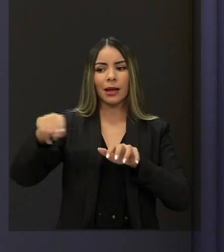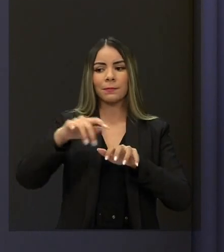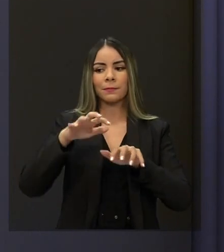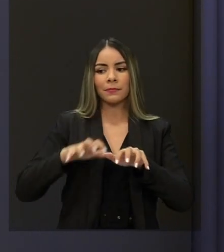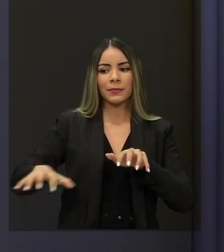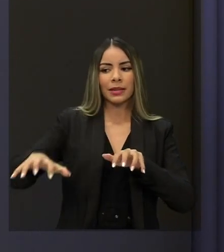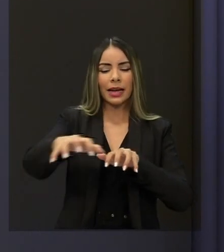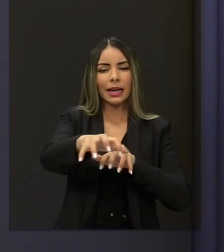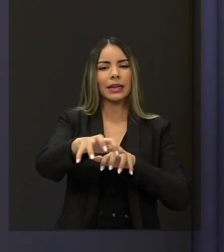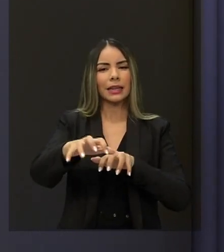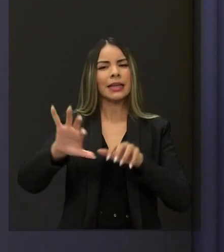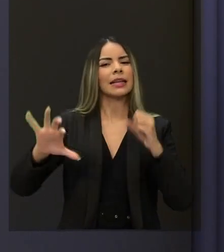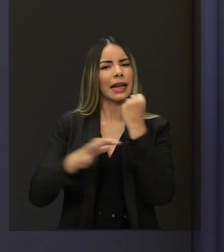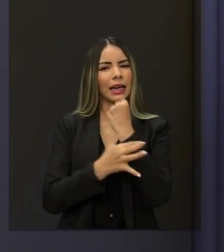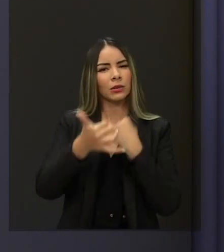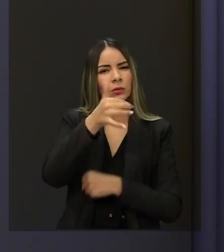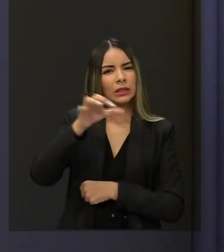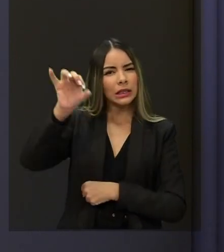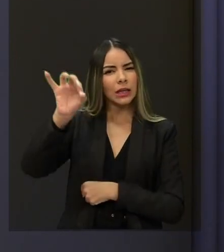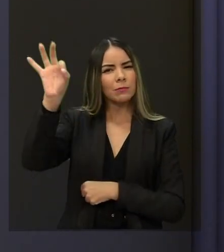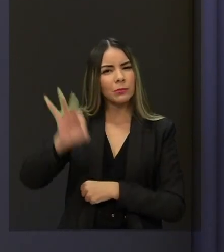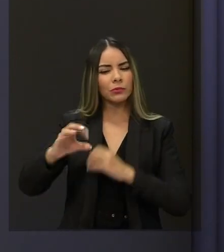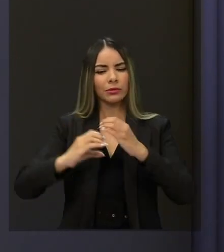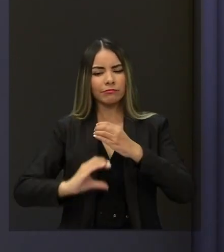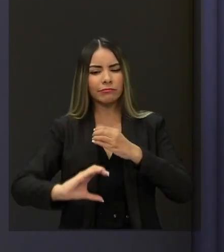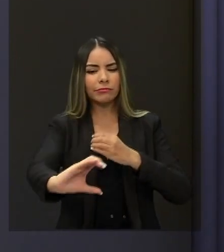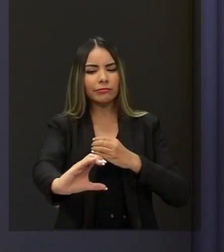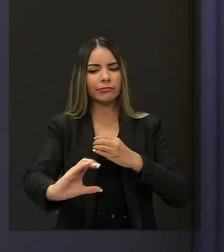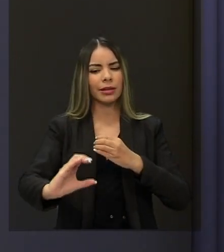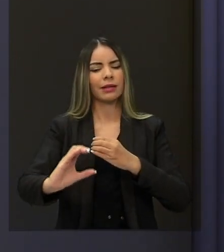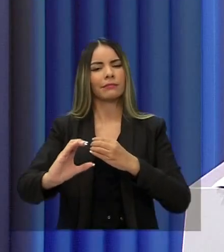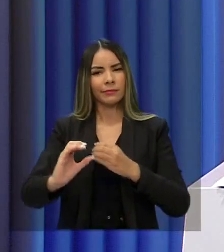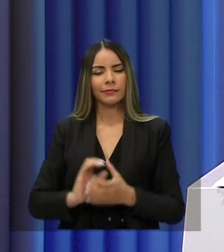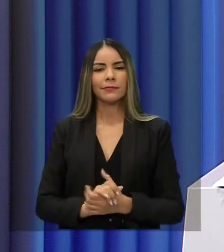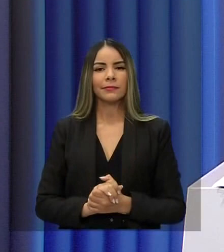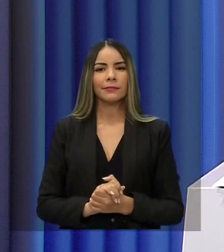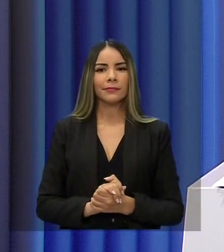100% de esgotamento sanitário com essa grande conquista do povo do Ceará.